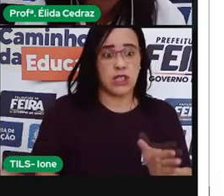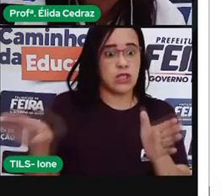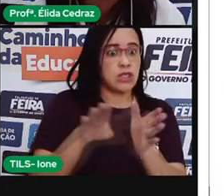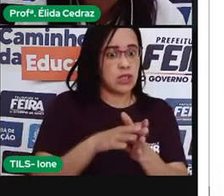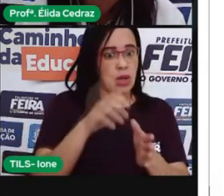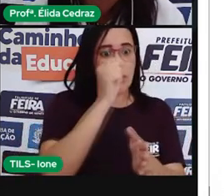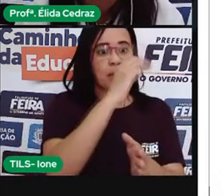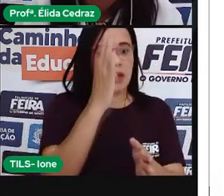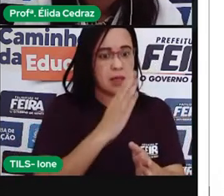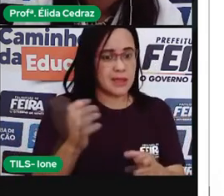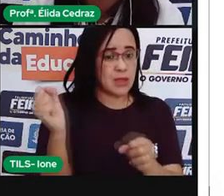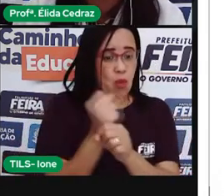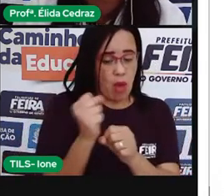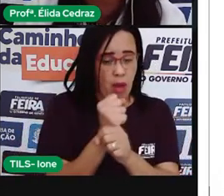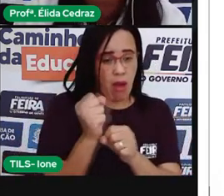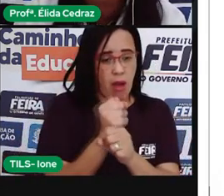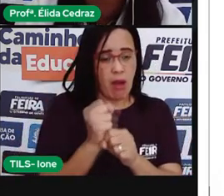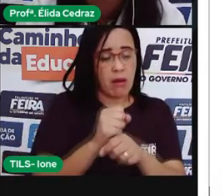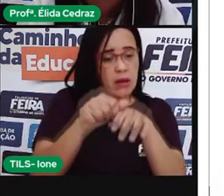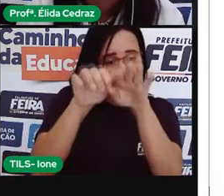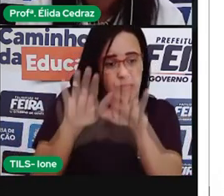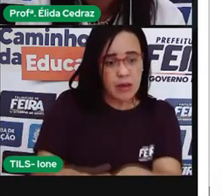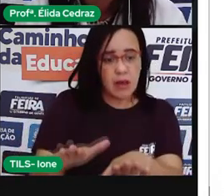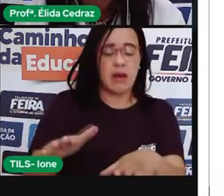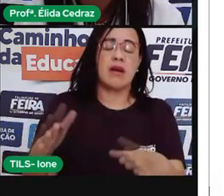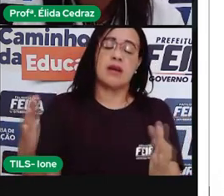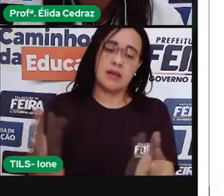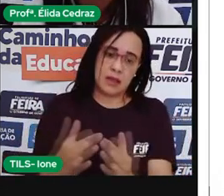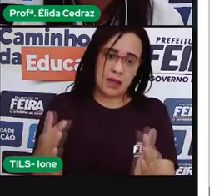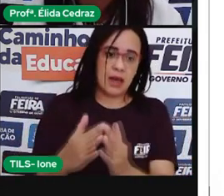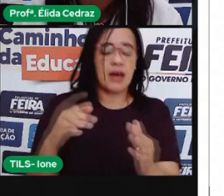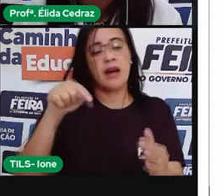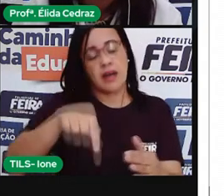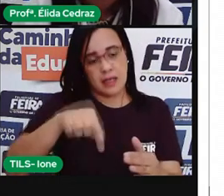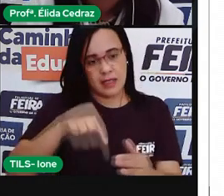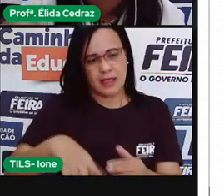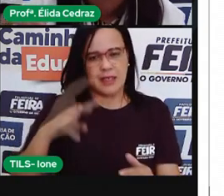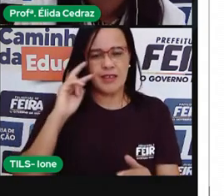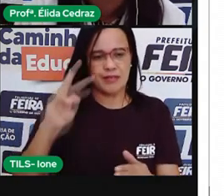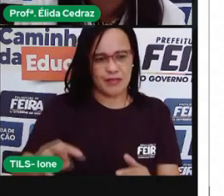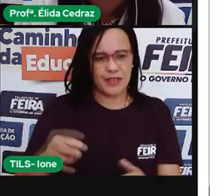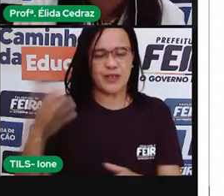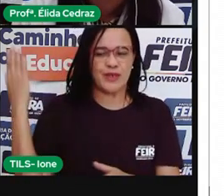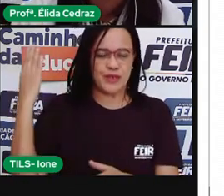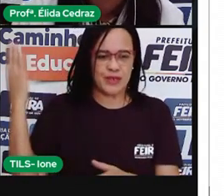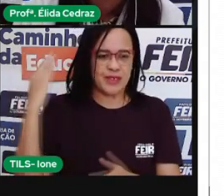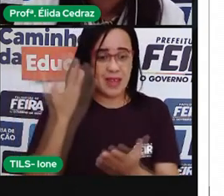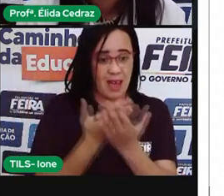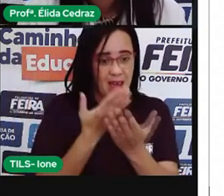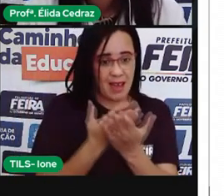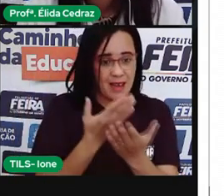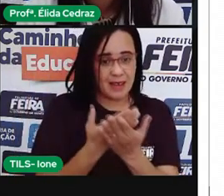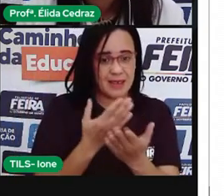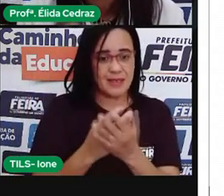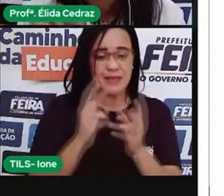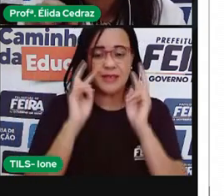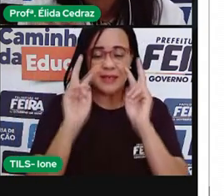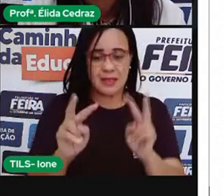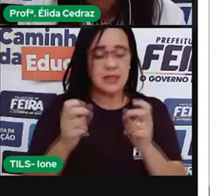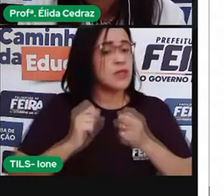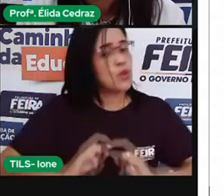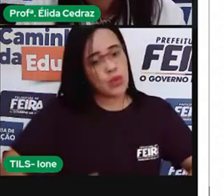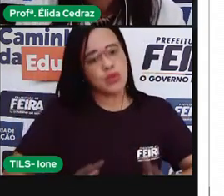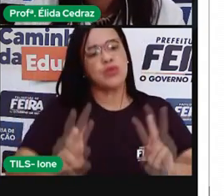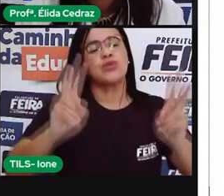há muitos anos. E que estaram na moradia, como você viu no início da aula, e preservaram e continuaram com